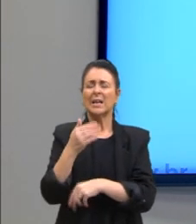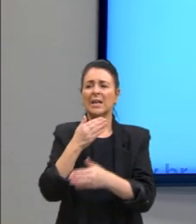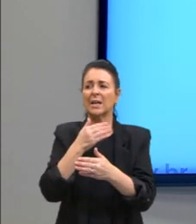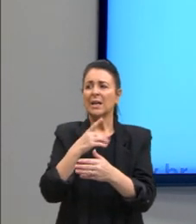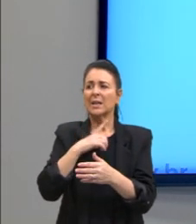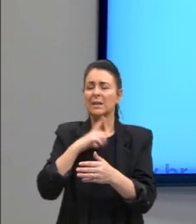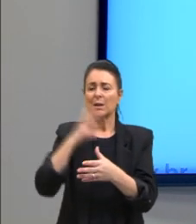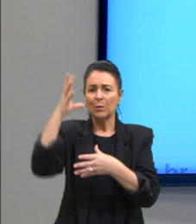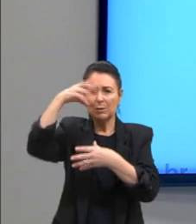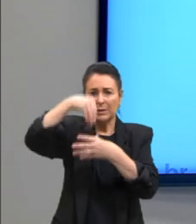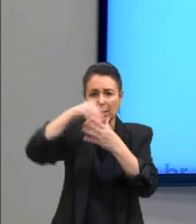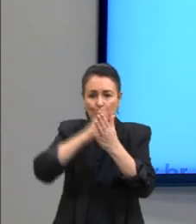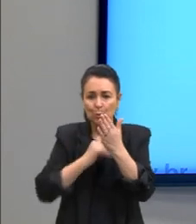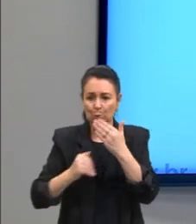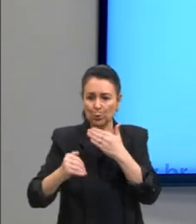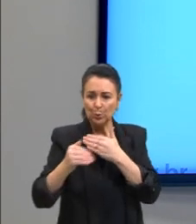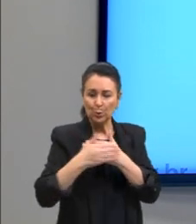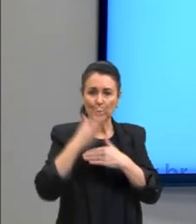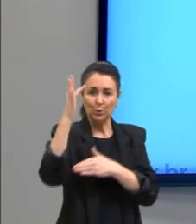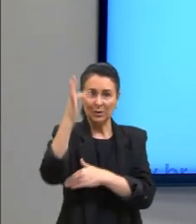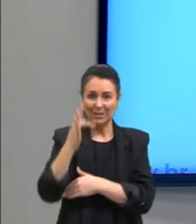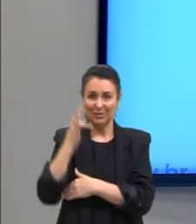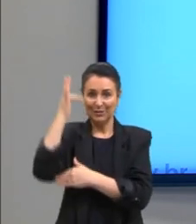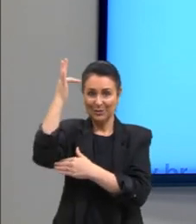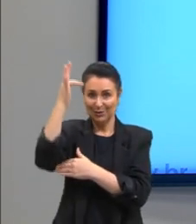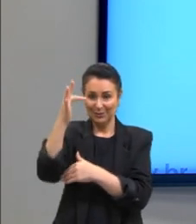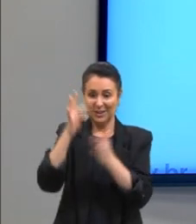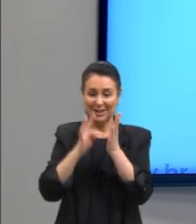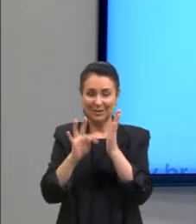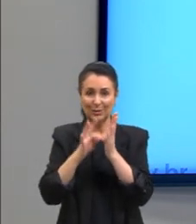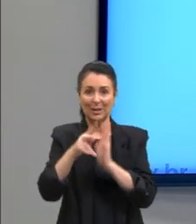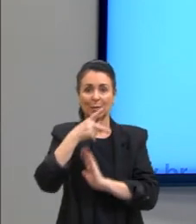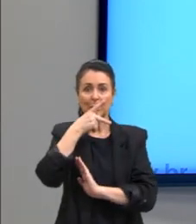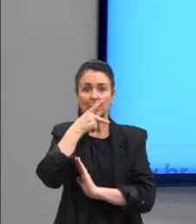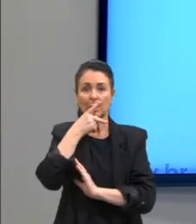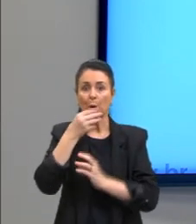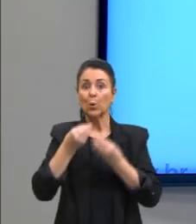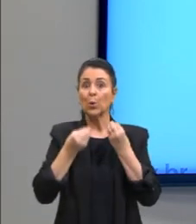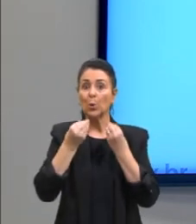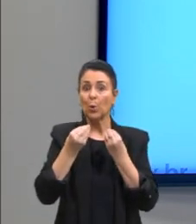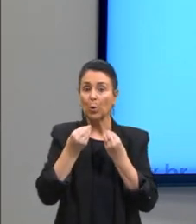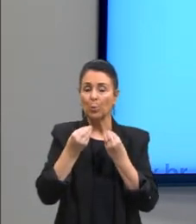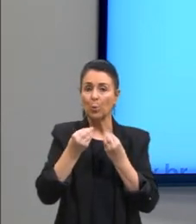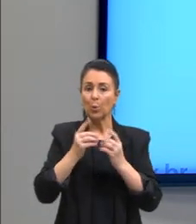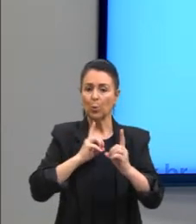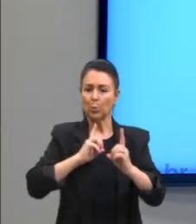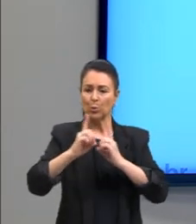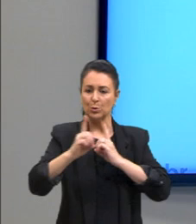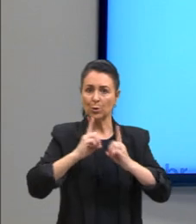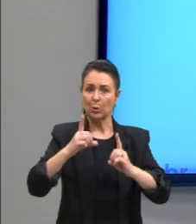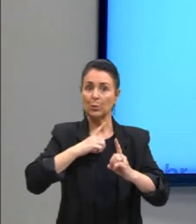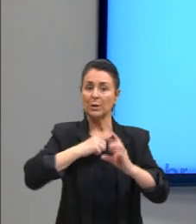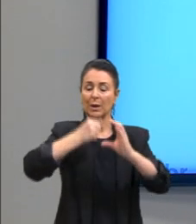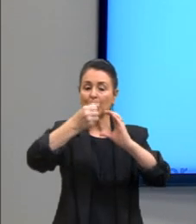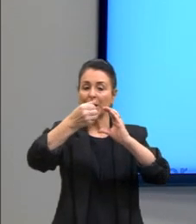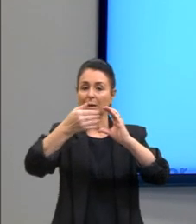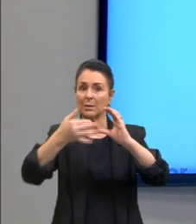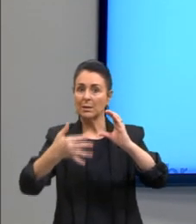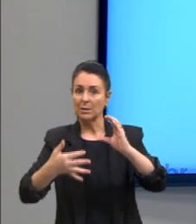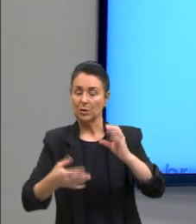o todo da filosofia de Platão. A forma de diálogo pode ser caracterizada como